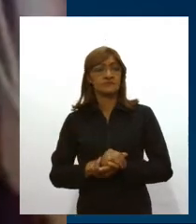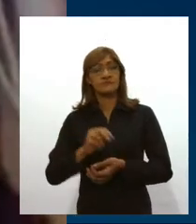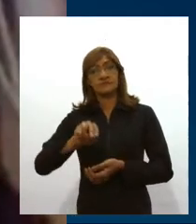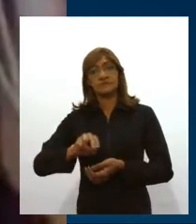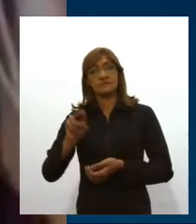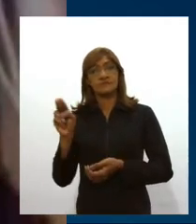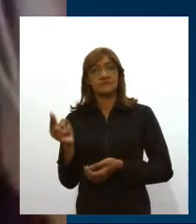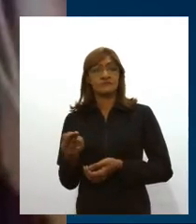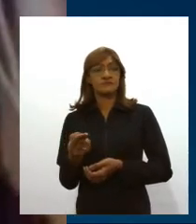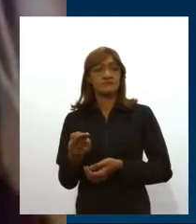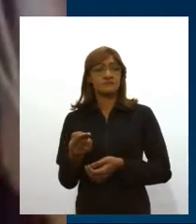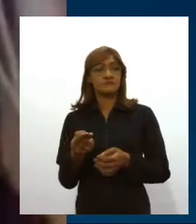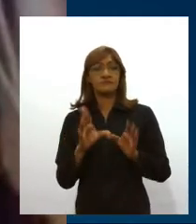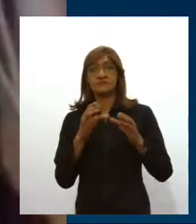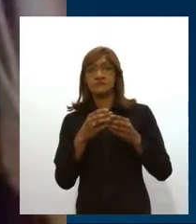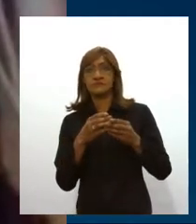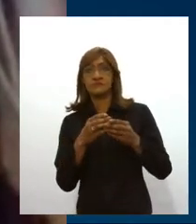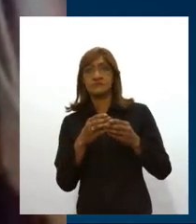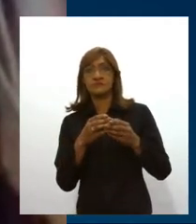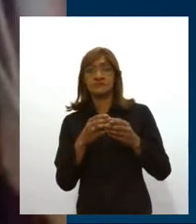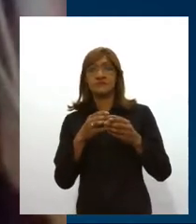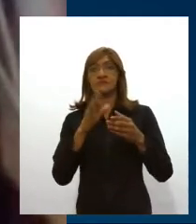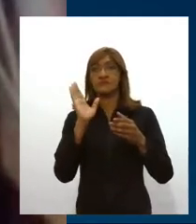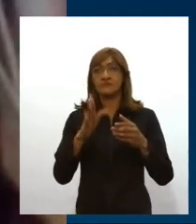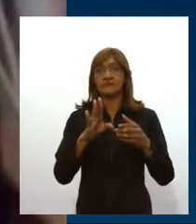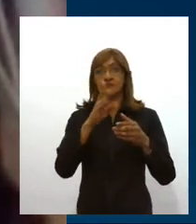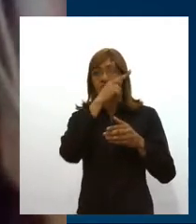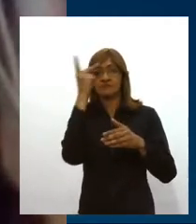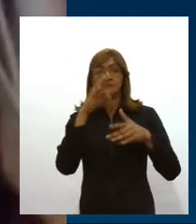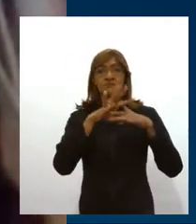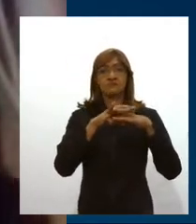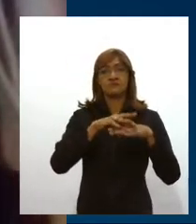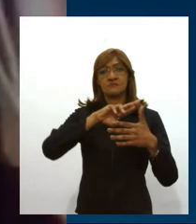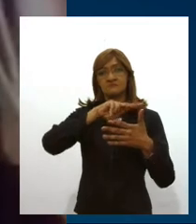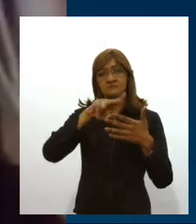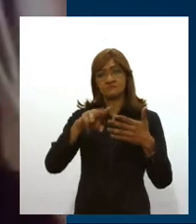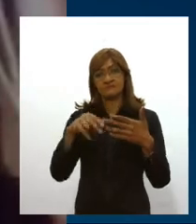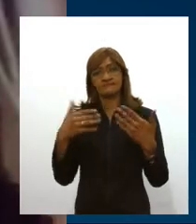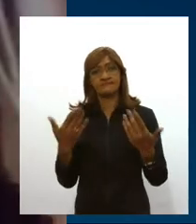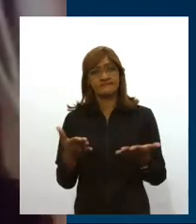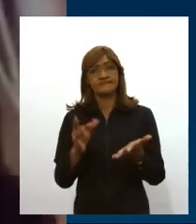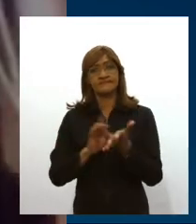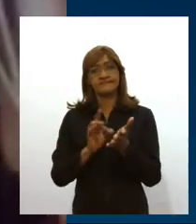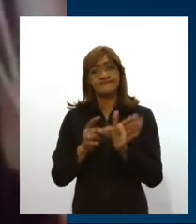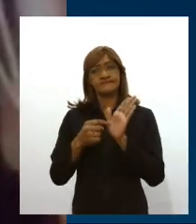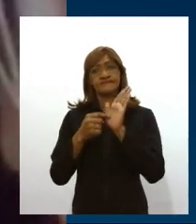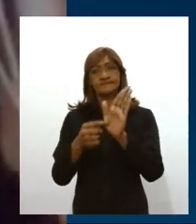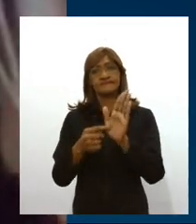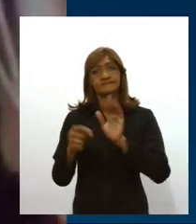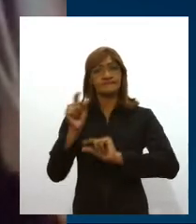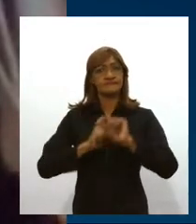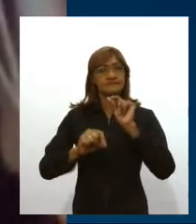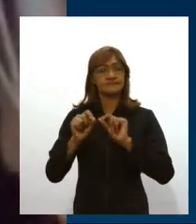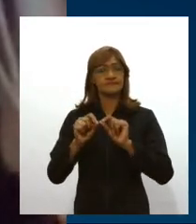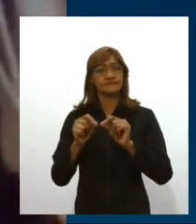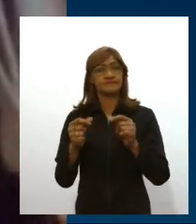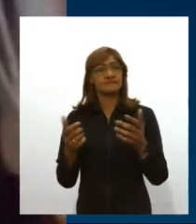são do grupo de risco. Isso é uma verdade. Isso é uma verdade estatística, isso é uma verdade epidemiológica, e